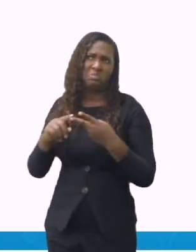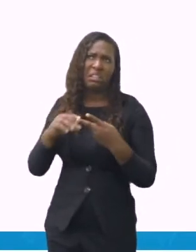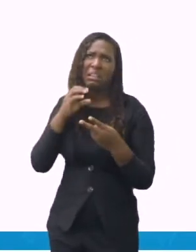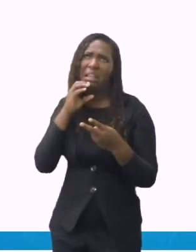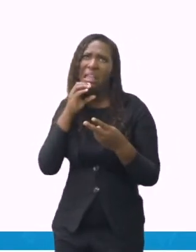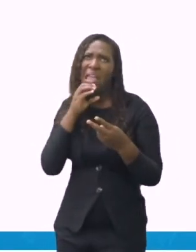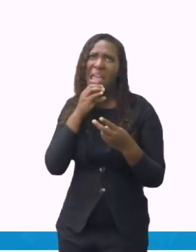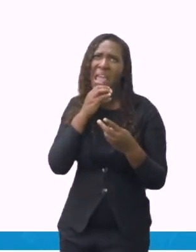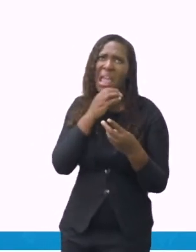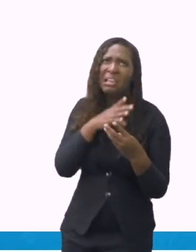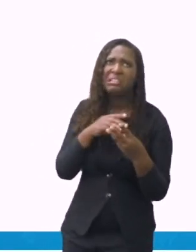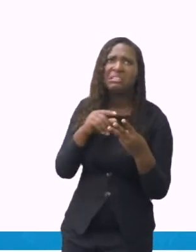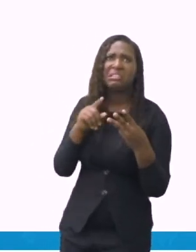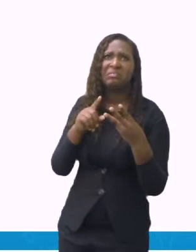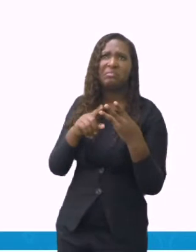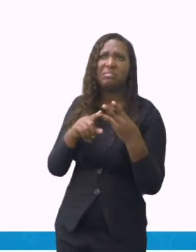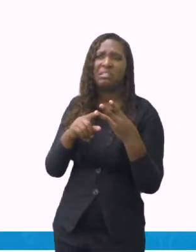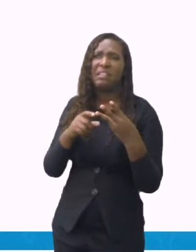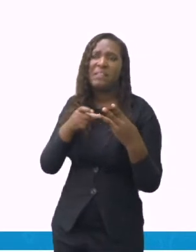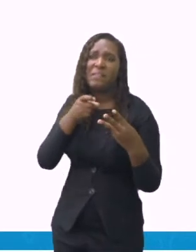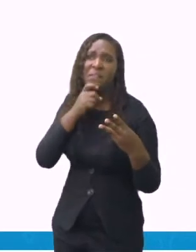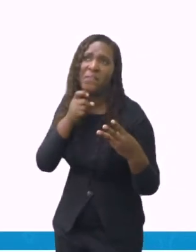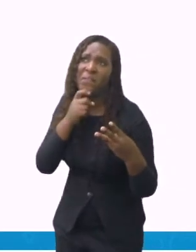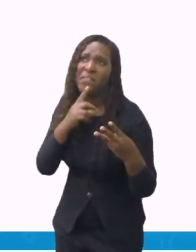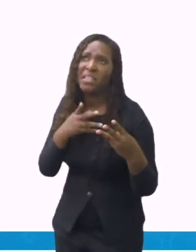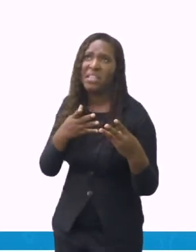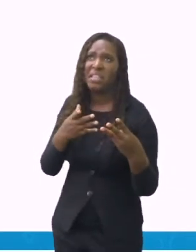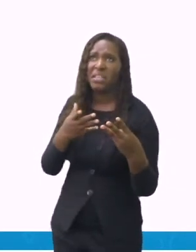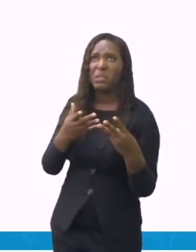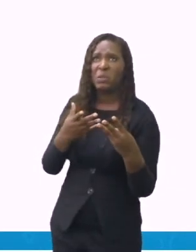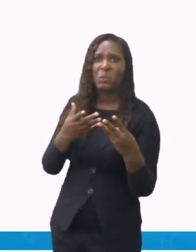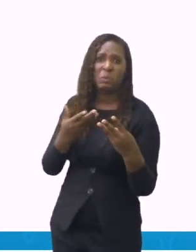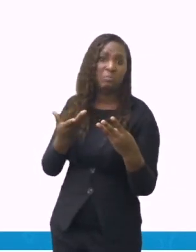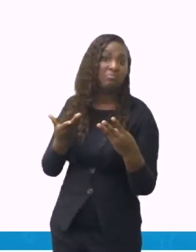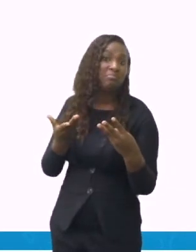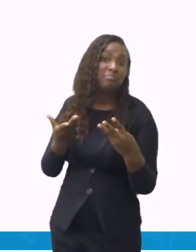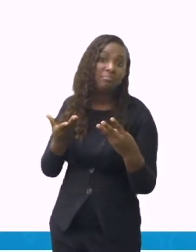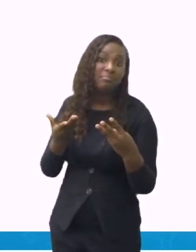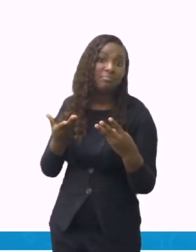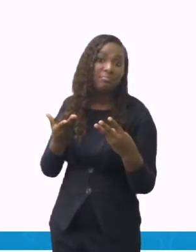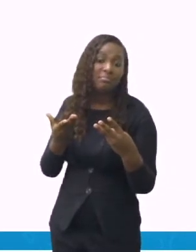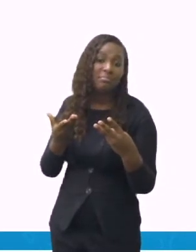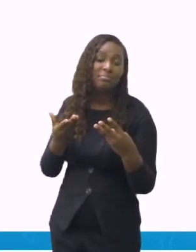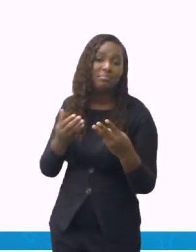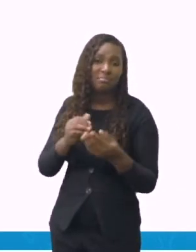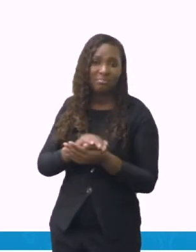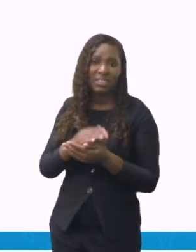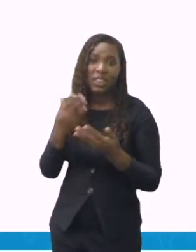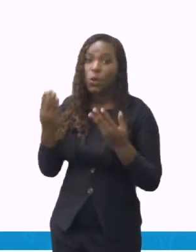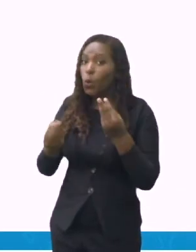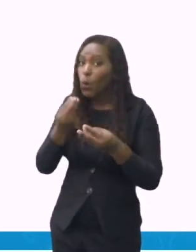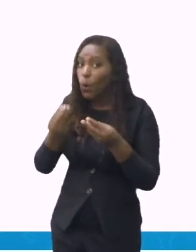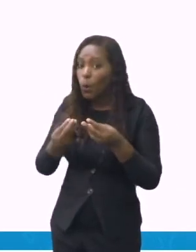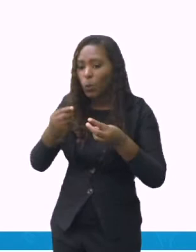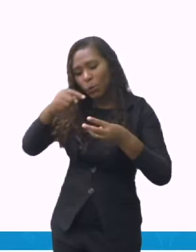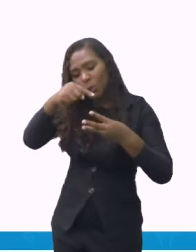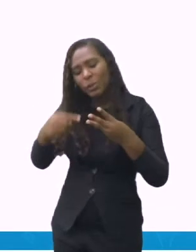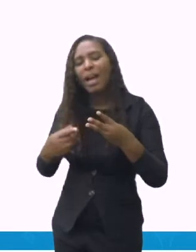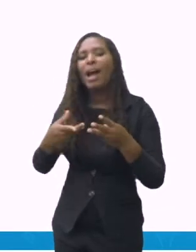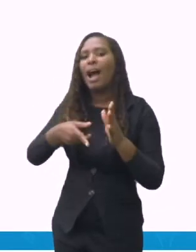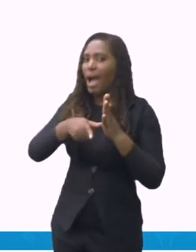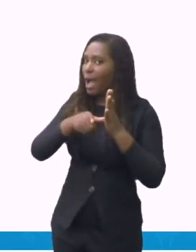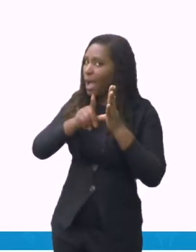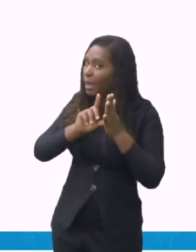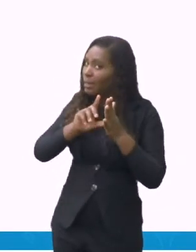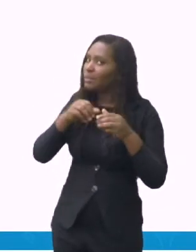falando? Ah, então, muito importante. Antes de começar uma receita, a elaborar ou fazer uma receita,